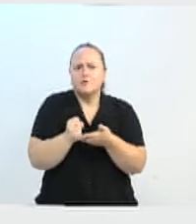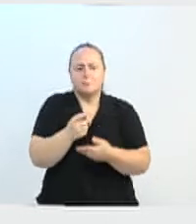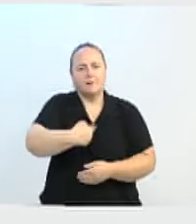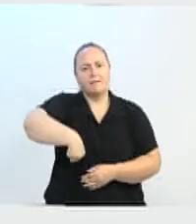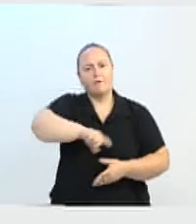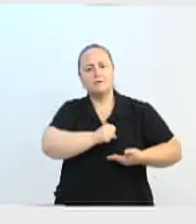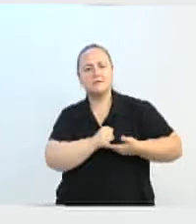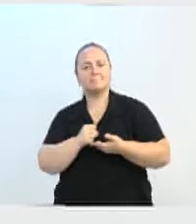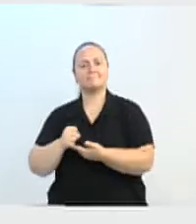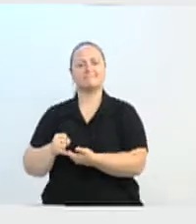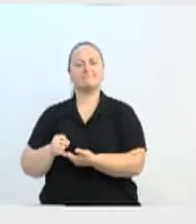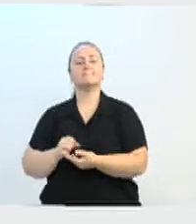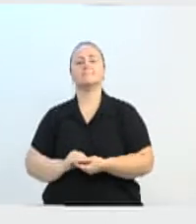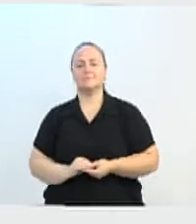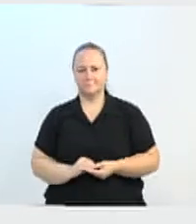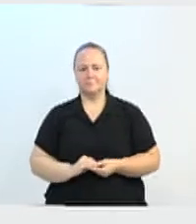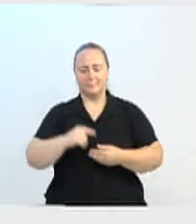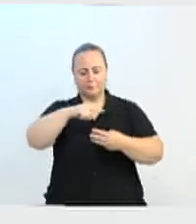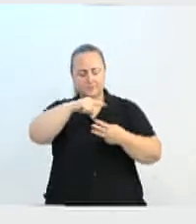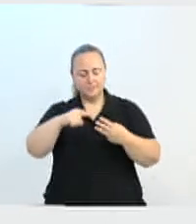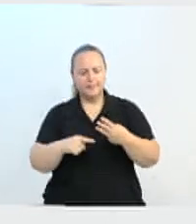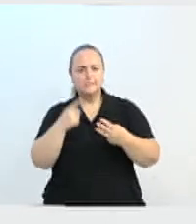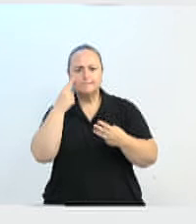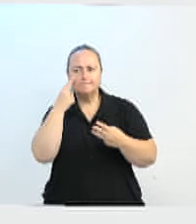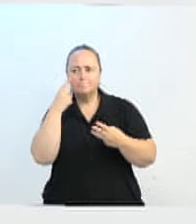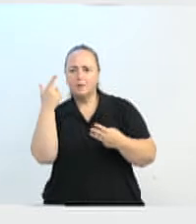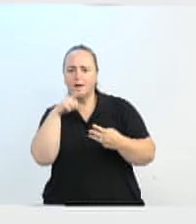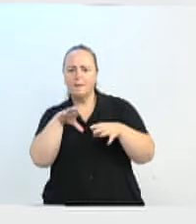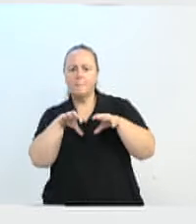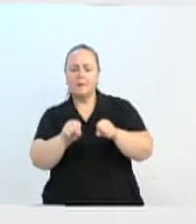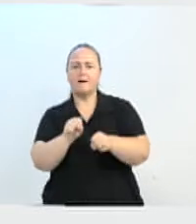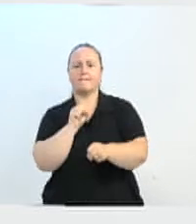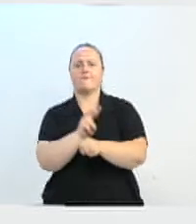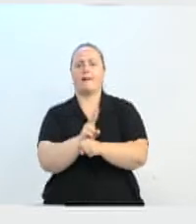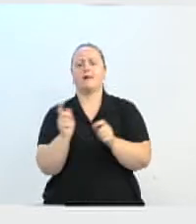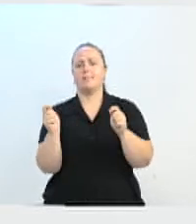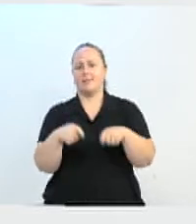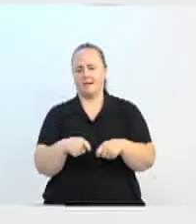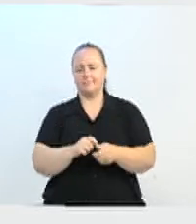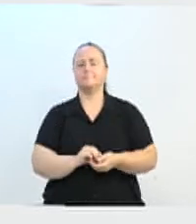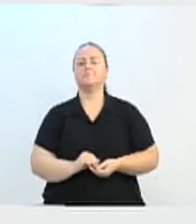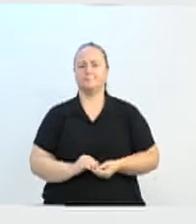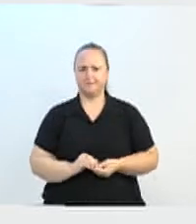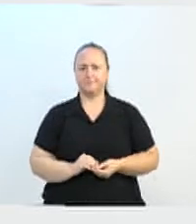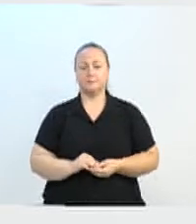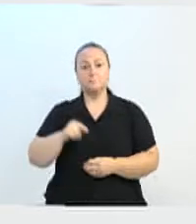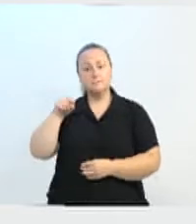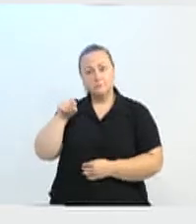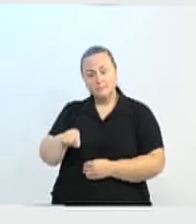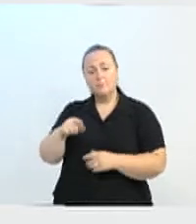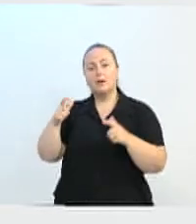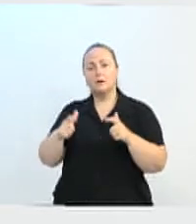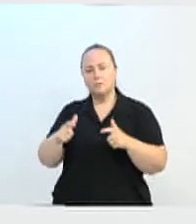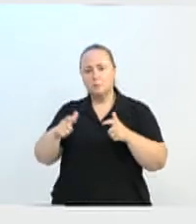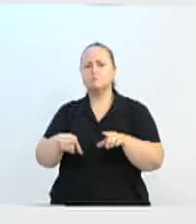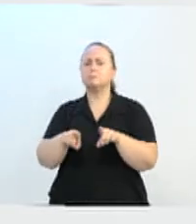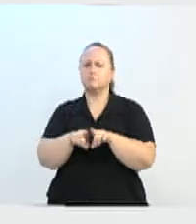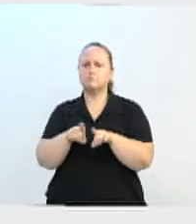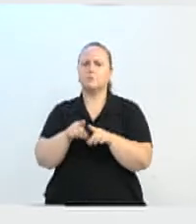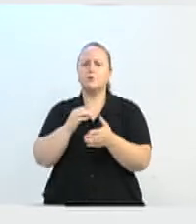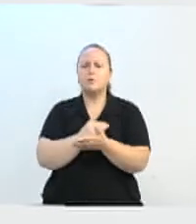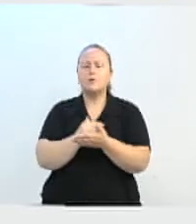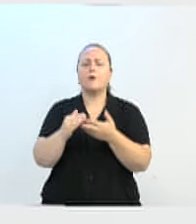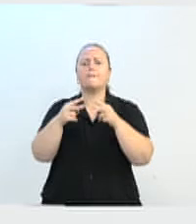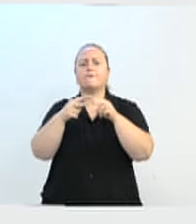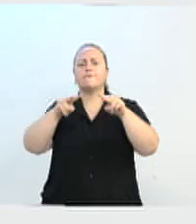são as três formas de pleitear um espaço físico lá dentro. Na nossa incubadora, nós temos também a opção de fazer incubação virtual.